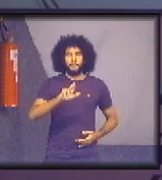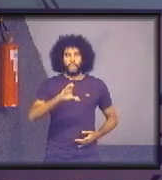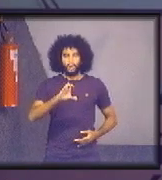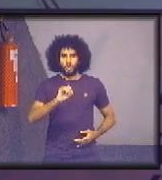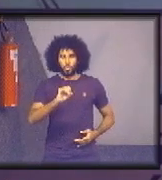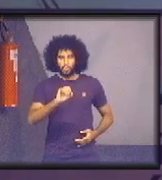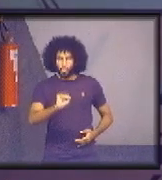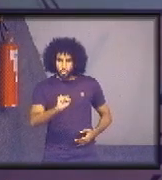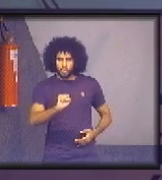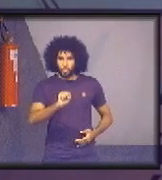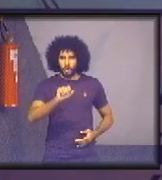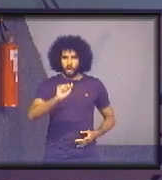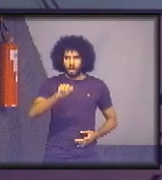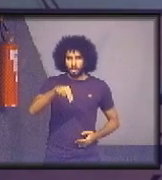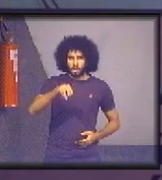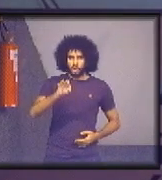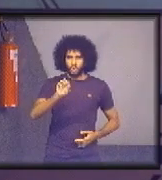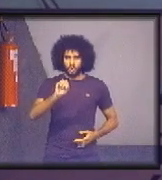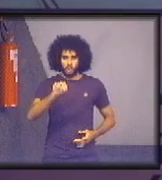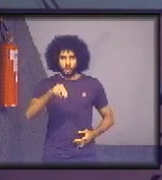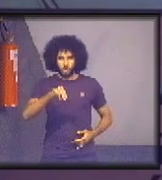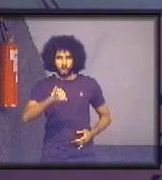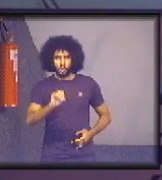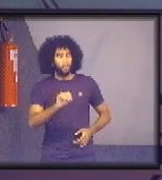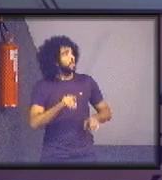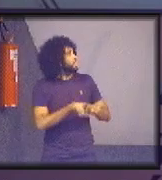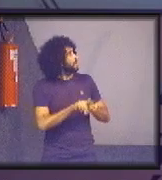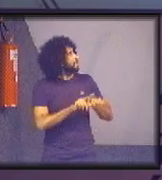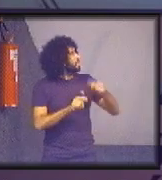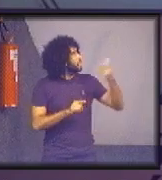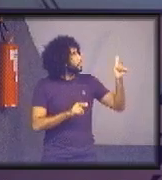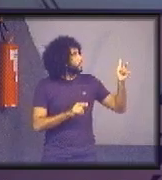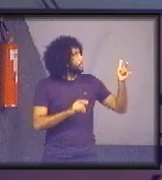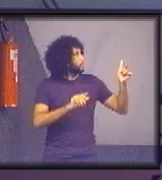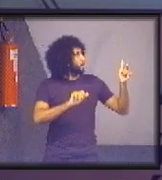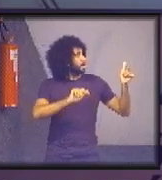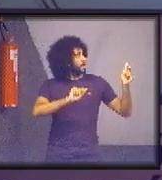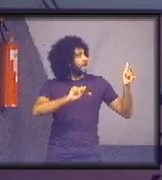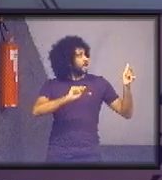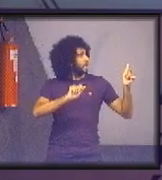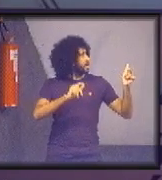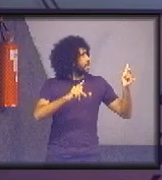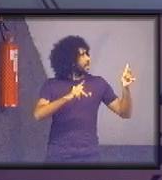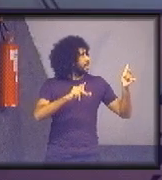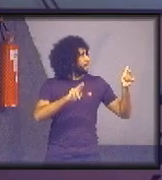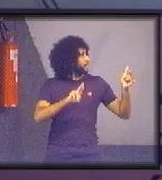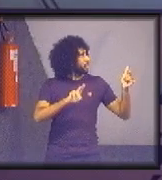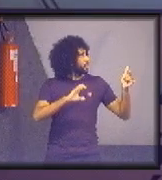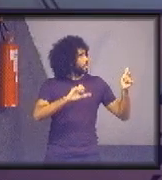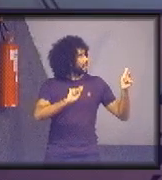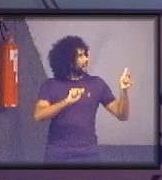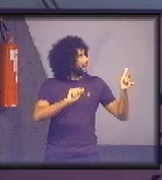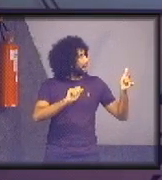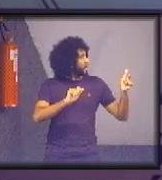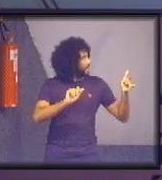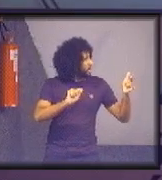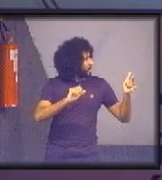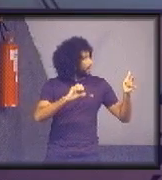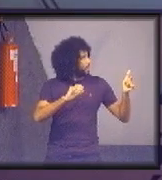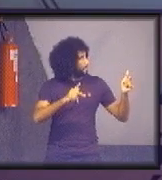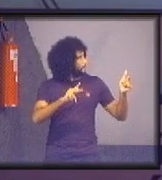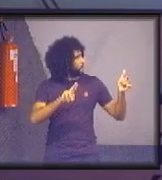E aqui o município de Apucarana, onde a Andréia e o Wagner também estiveram me ajudando aí